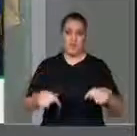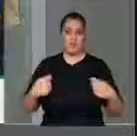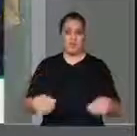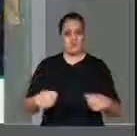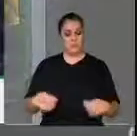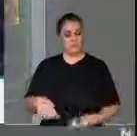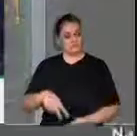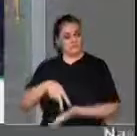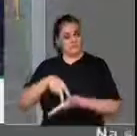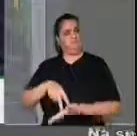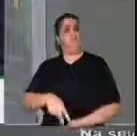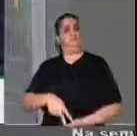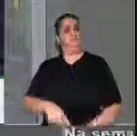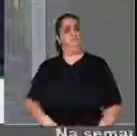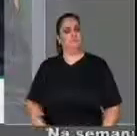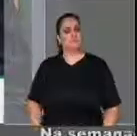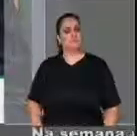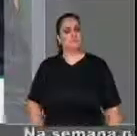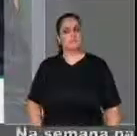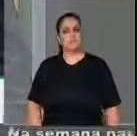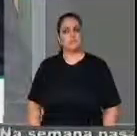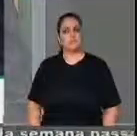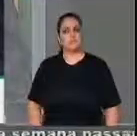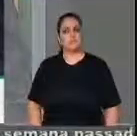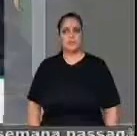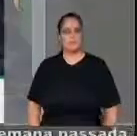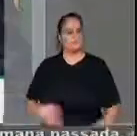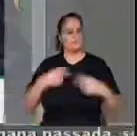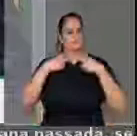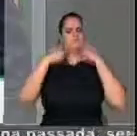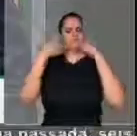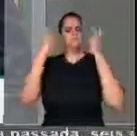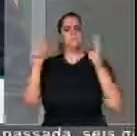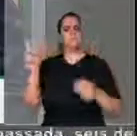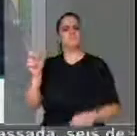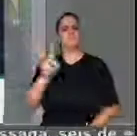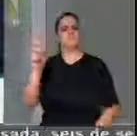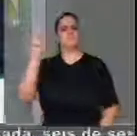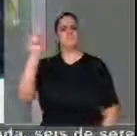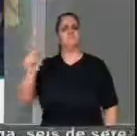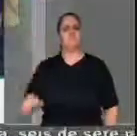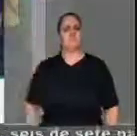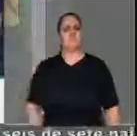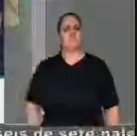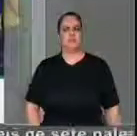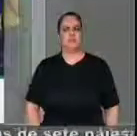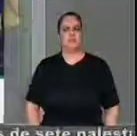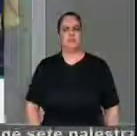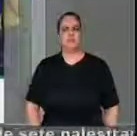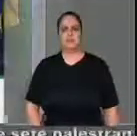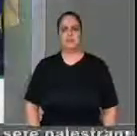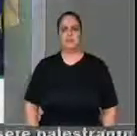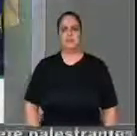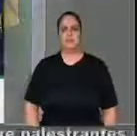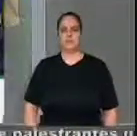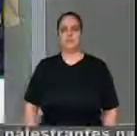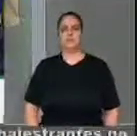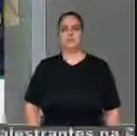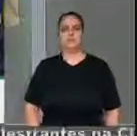posicionamento. Então, disso eu não me envergonho. Mas o que eu me envergonho hoje, lamentavelmente,